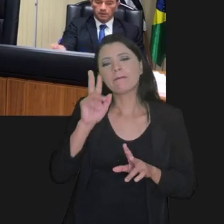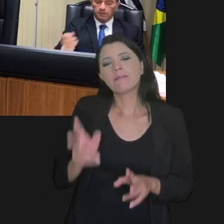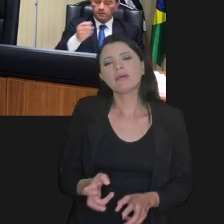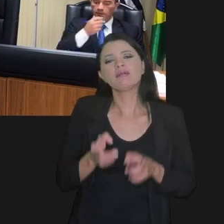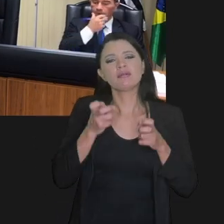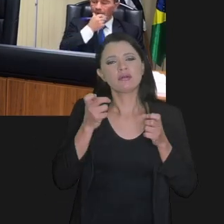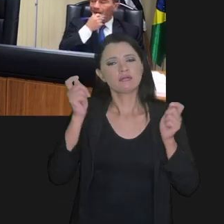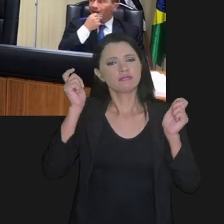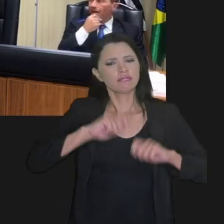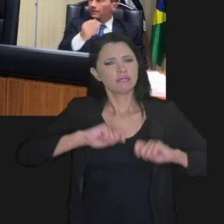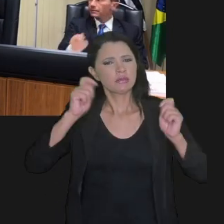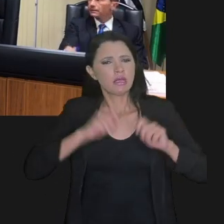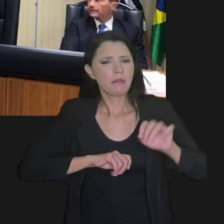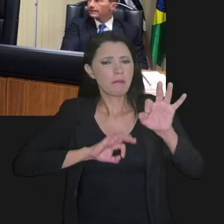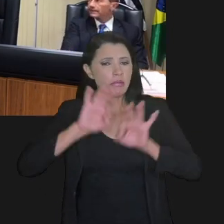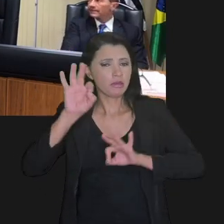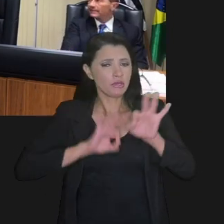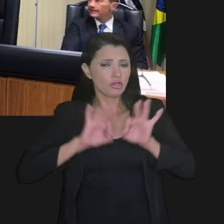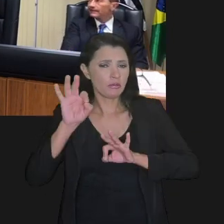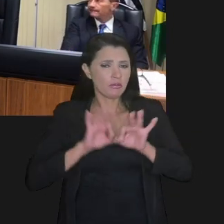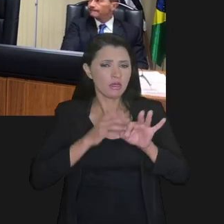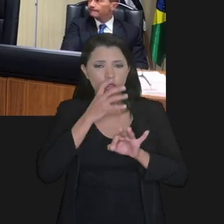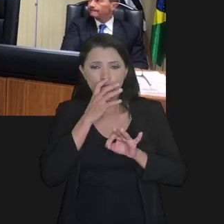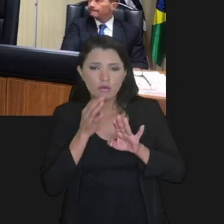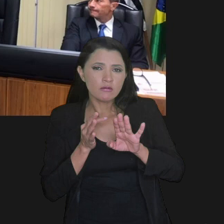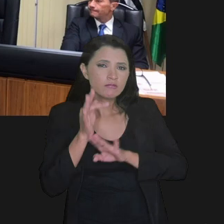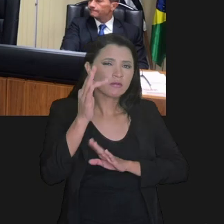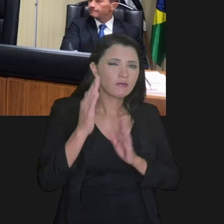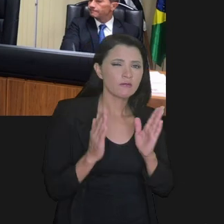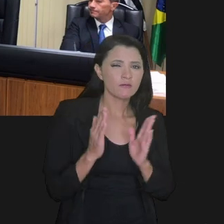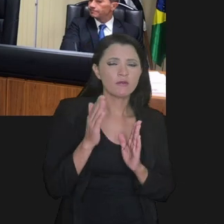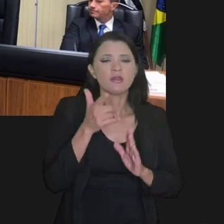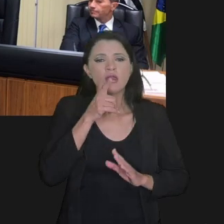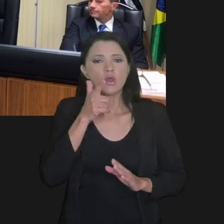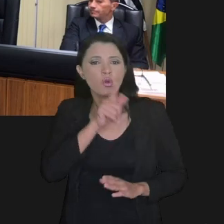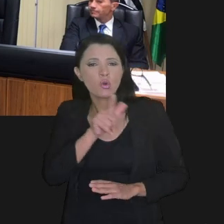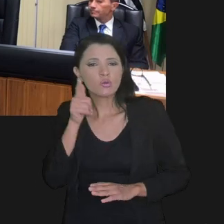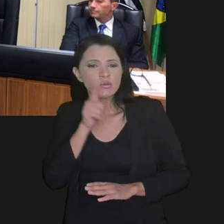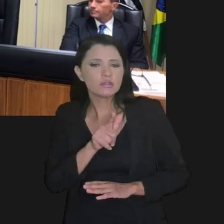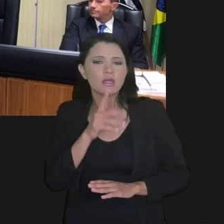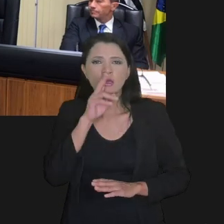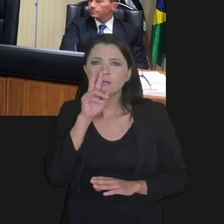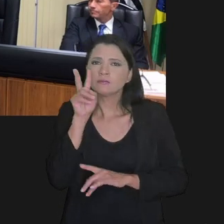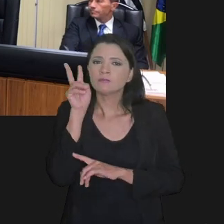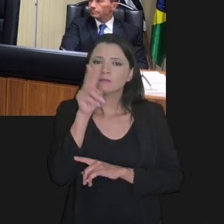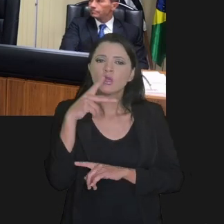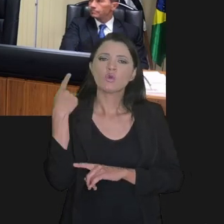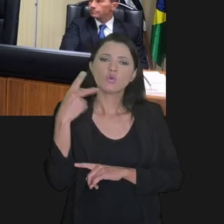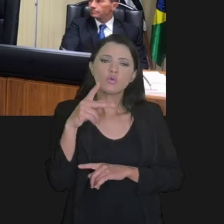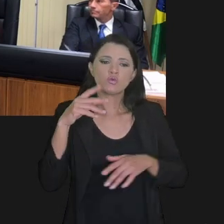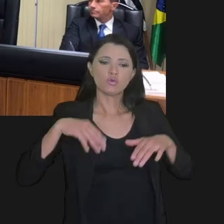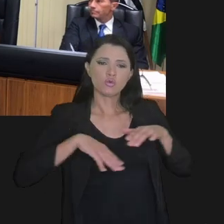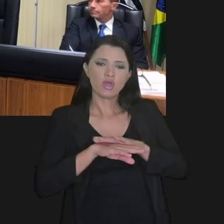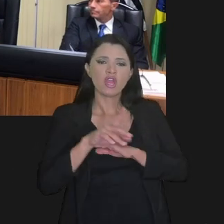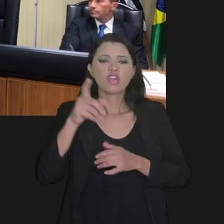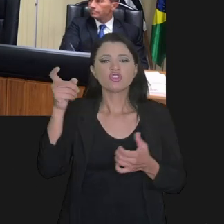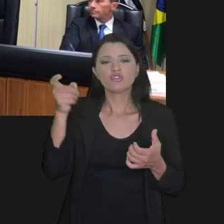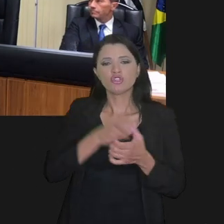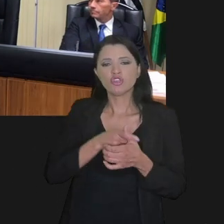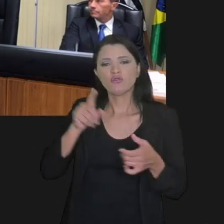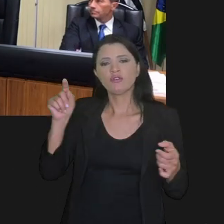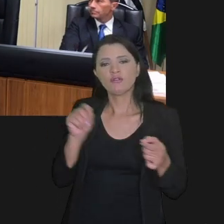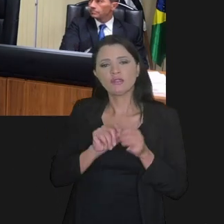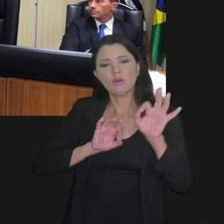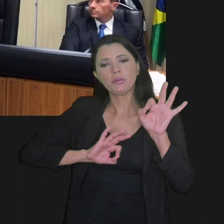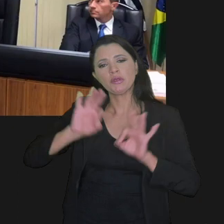grande ganho aqui, me parece, é a capacidade de planejamento e previsibilidade. Ele consegue olhar o seu